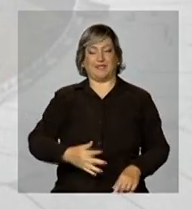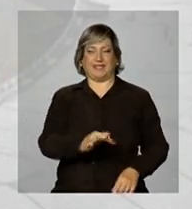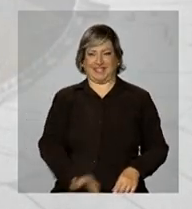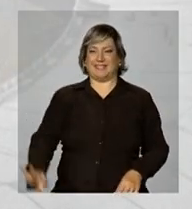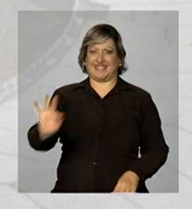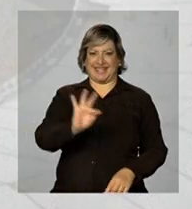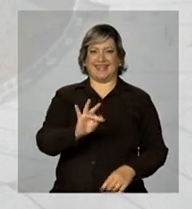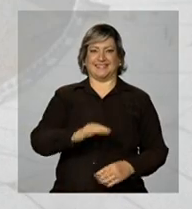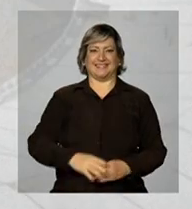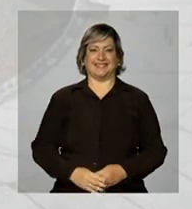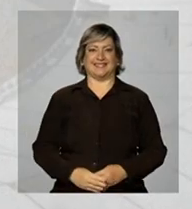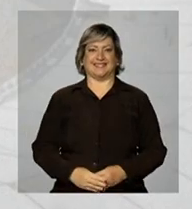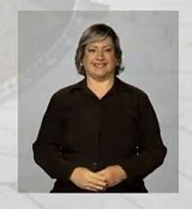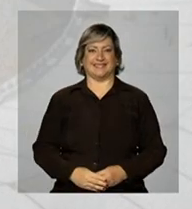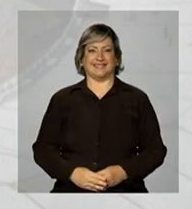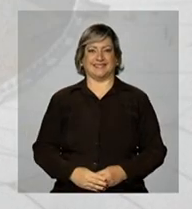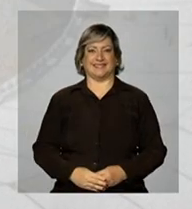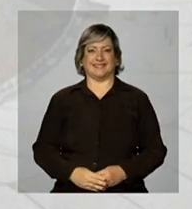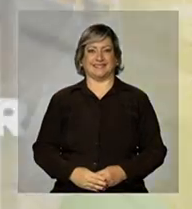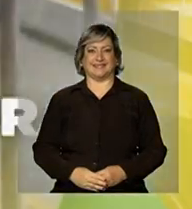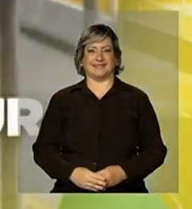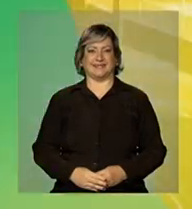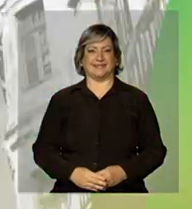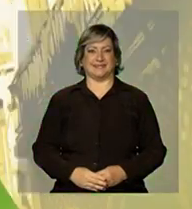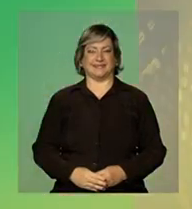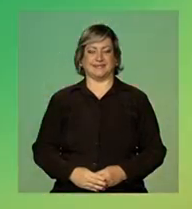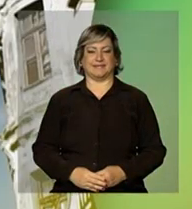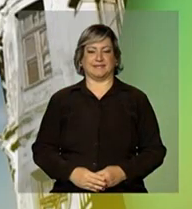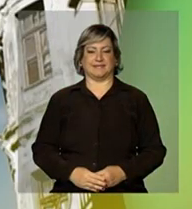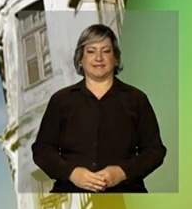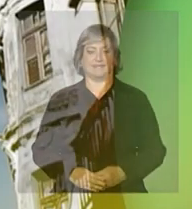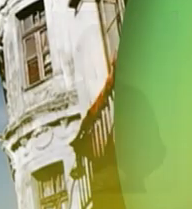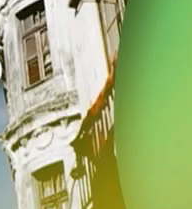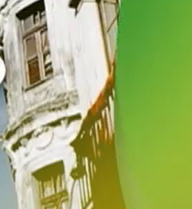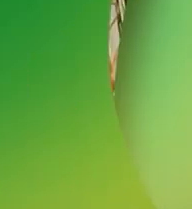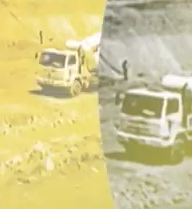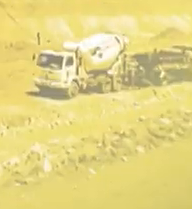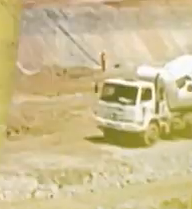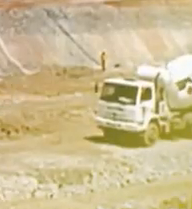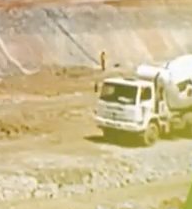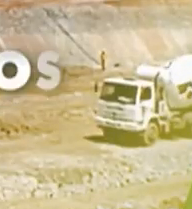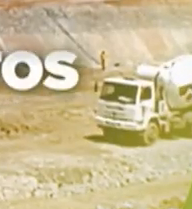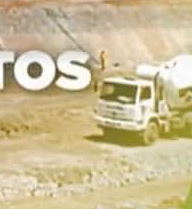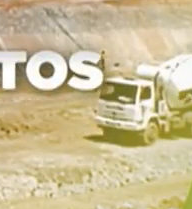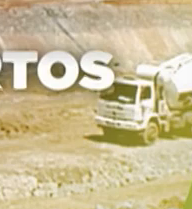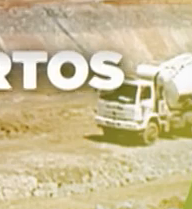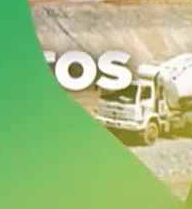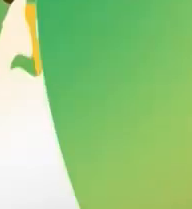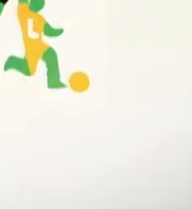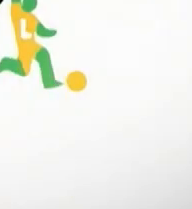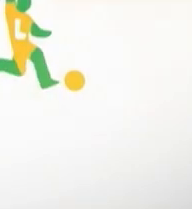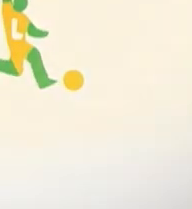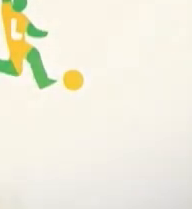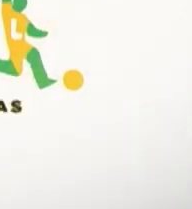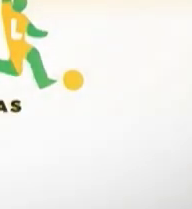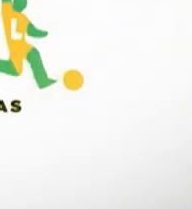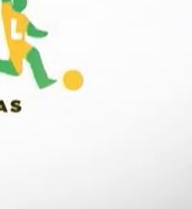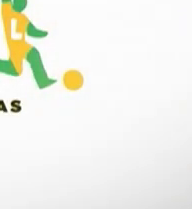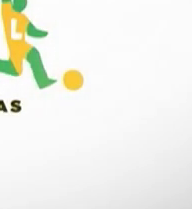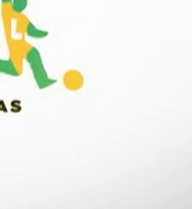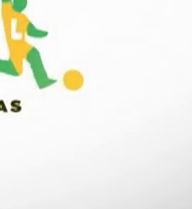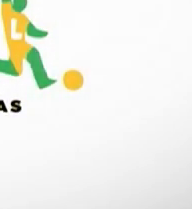a TV do Governo Federal. F everlasting. Cátia. refin circuindo o